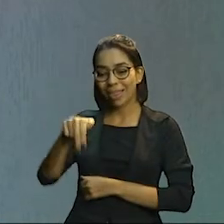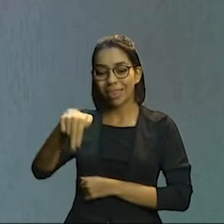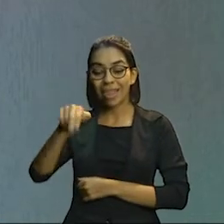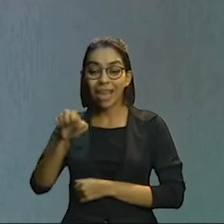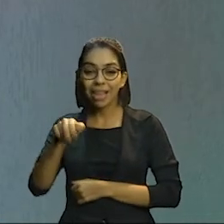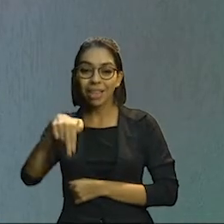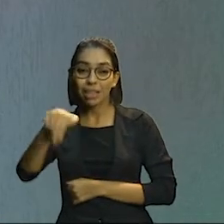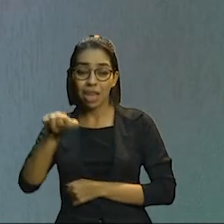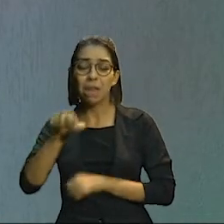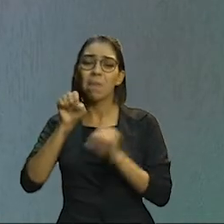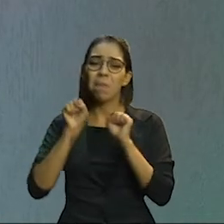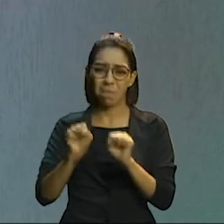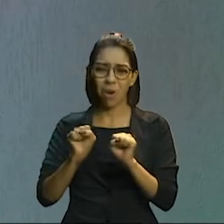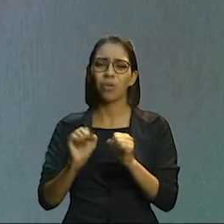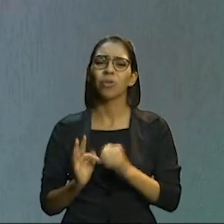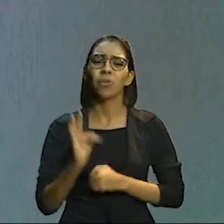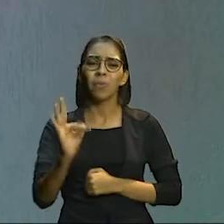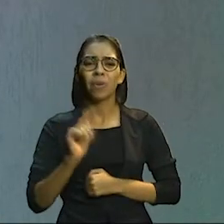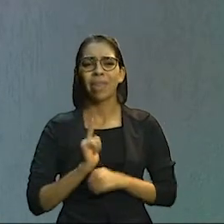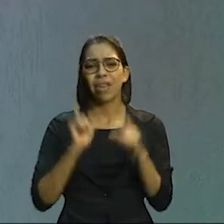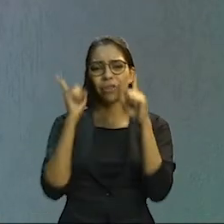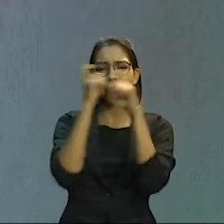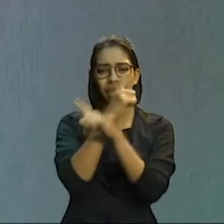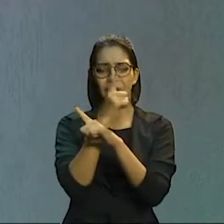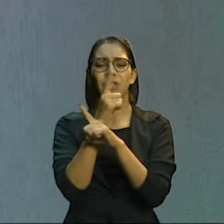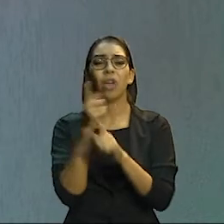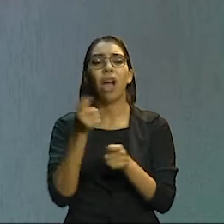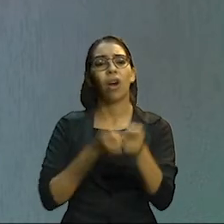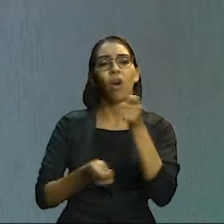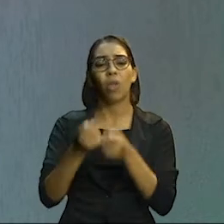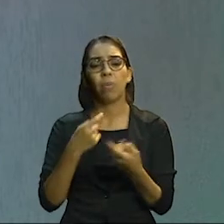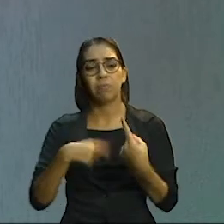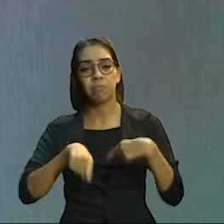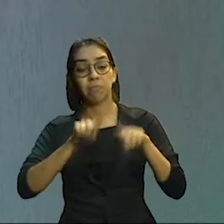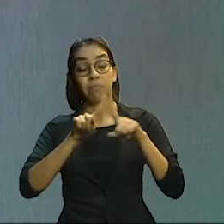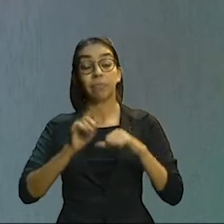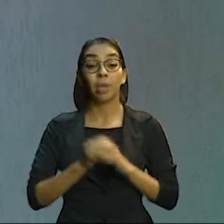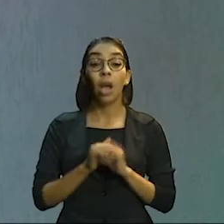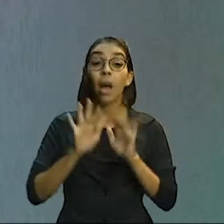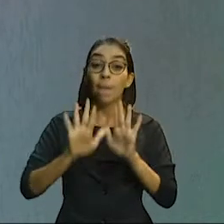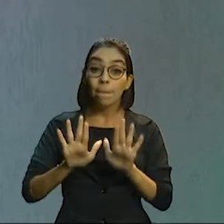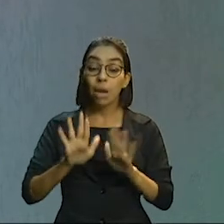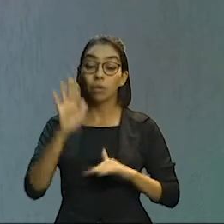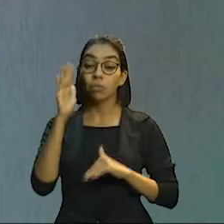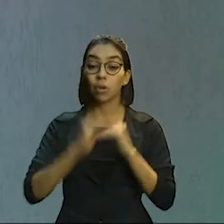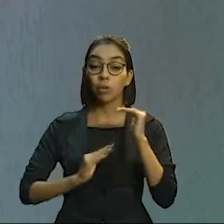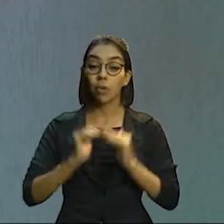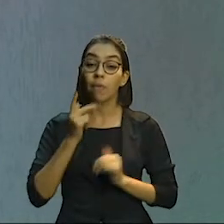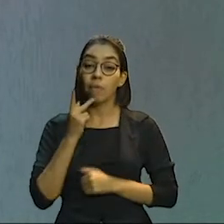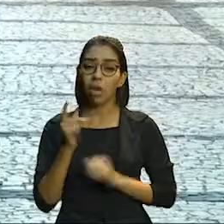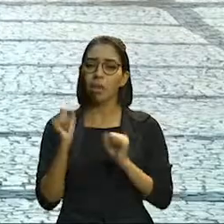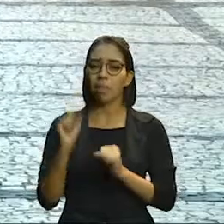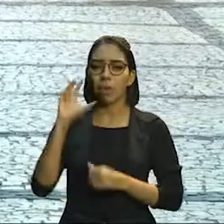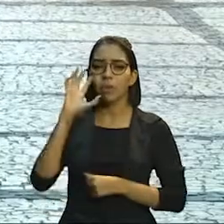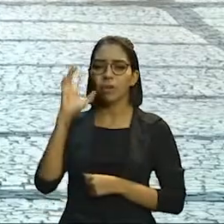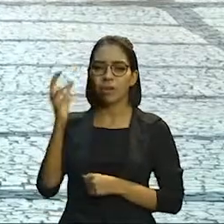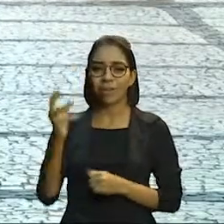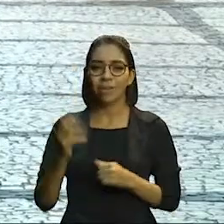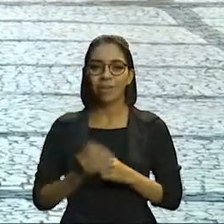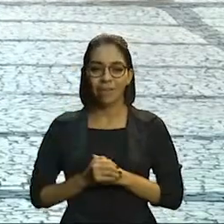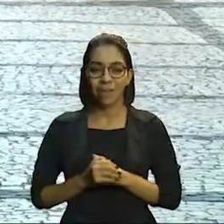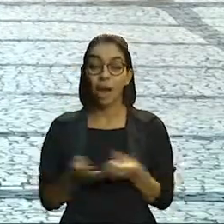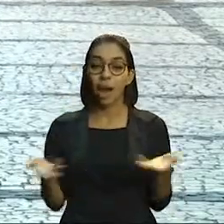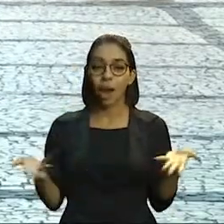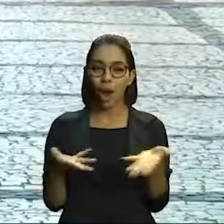mais o crescimento econômico e social do país. Mas, segundo especialistas, essa situação pode ser resolvida. Um